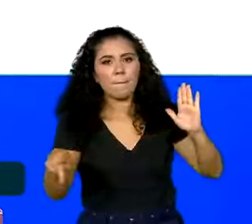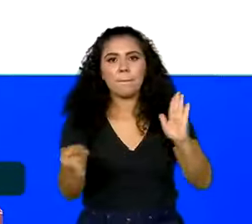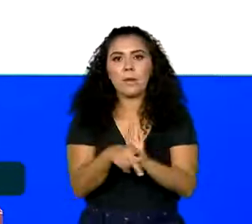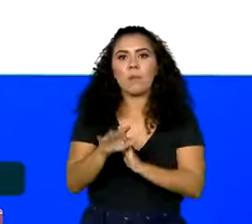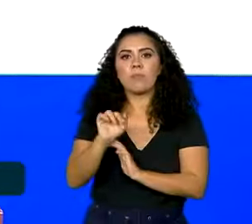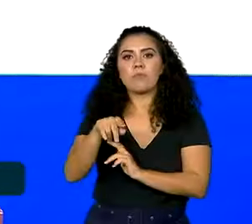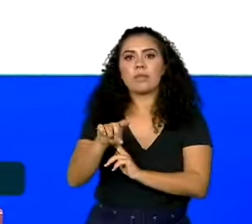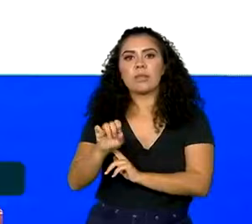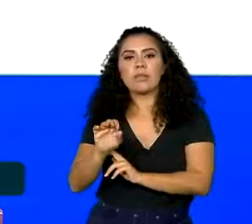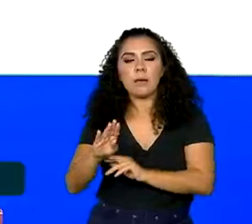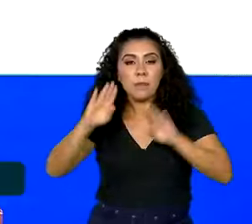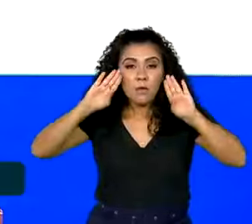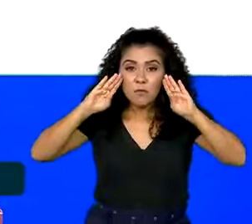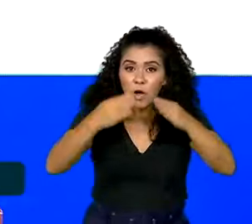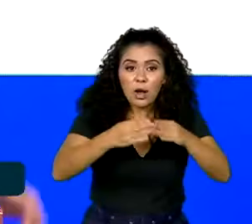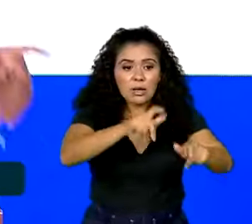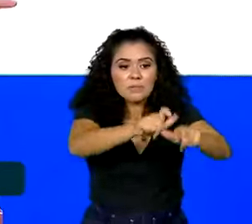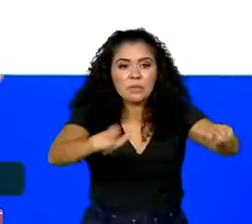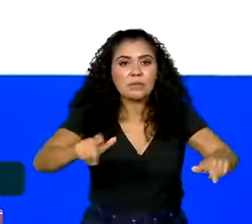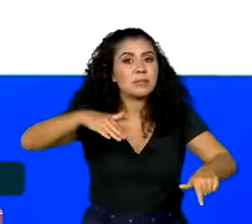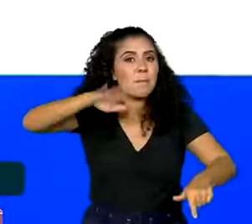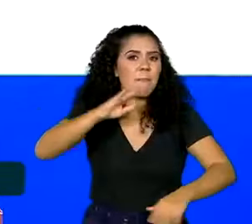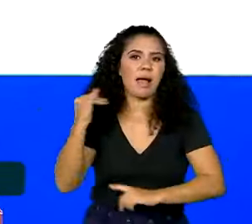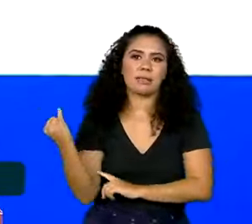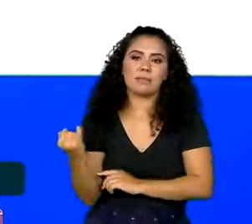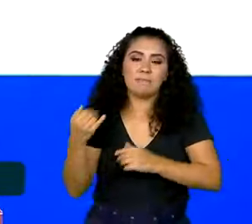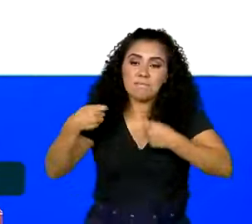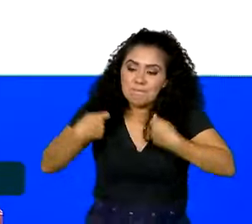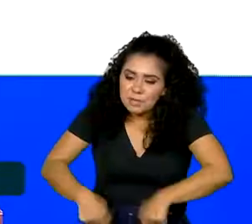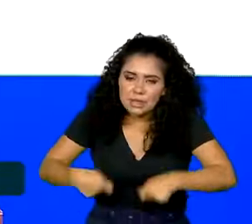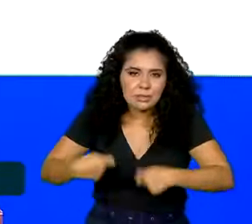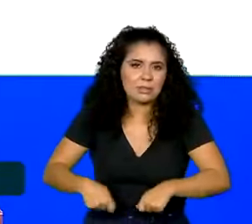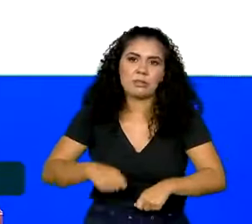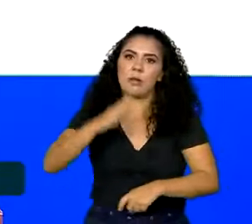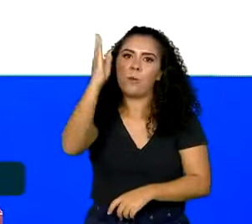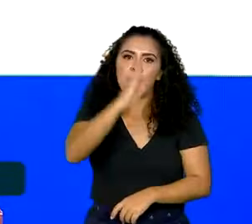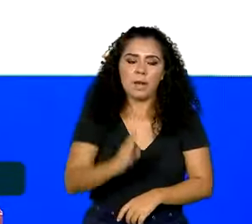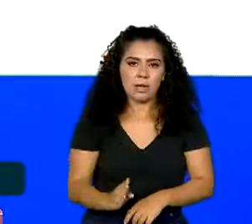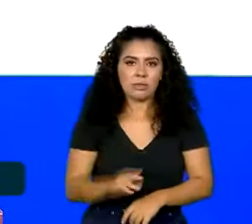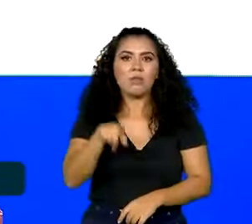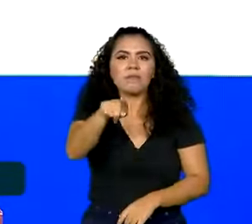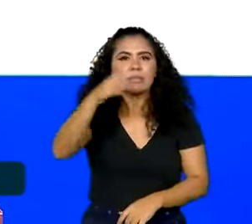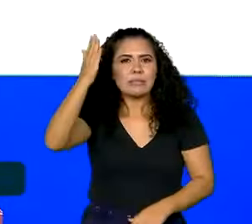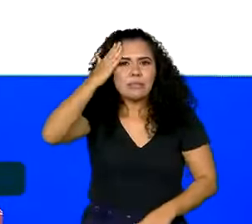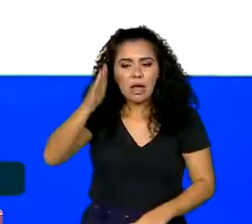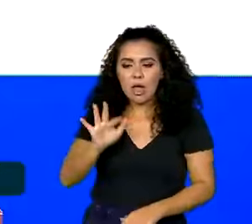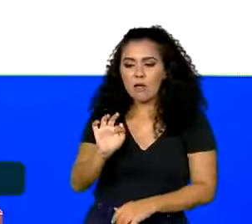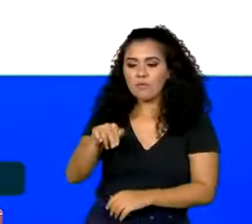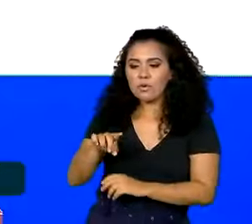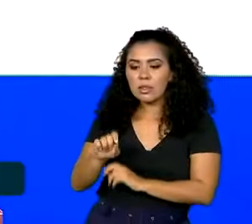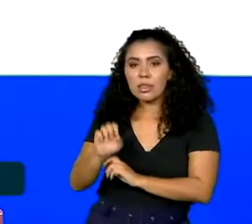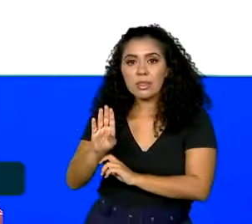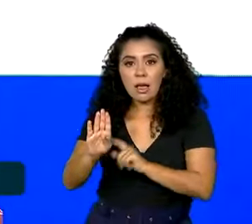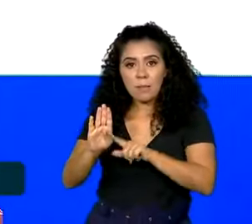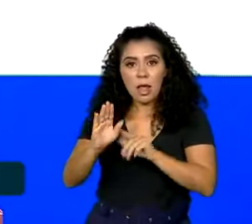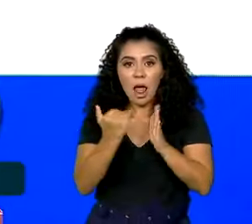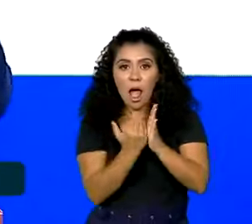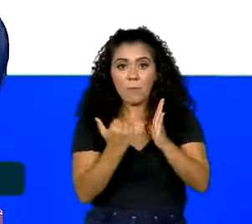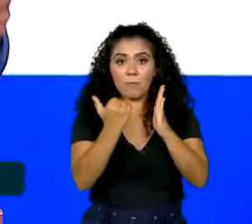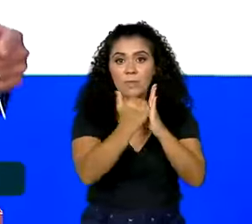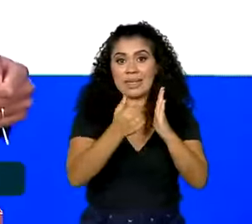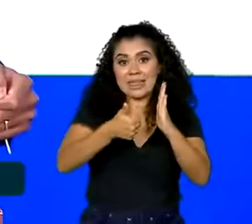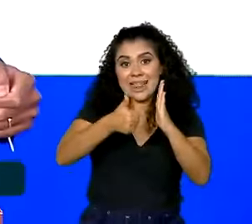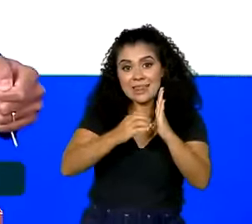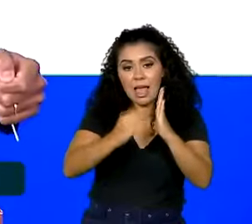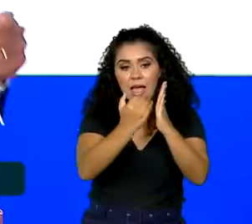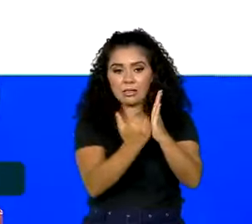que mais precisam no país. Vocês sabem que a nova lei do Fundeb, ele aumenta de 10% para 23% o aumento da